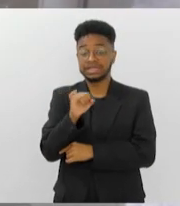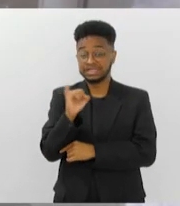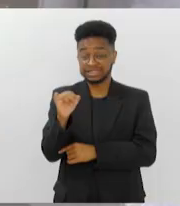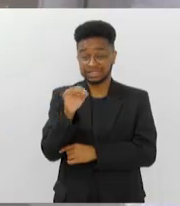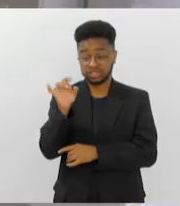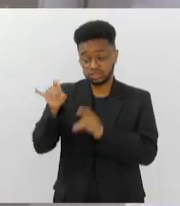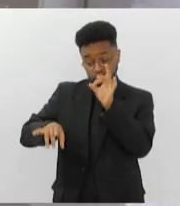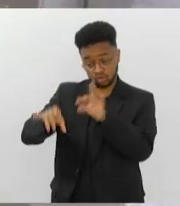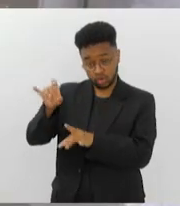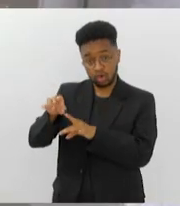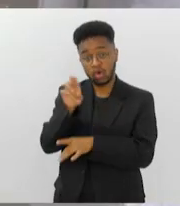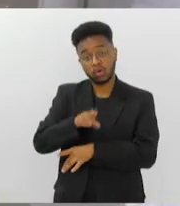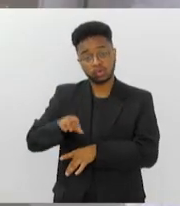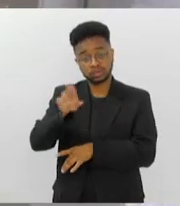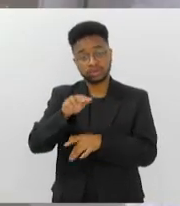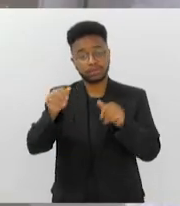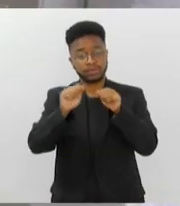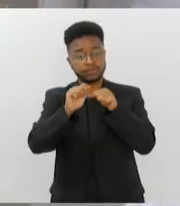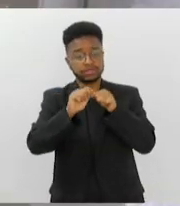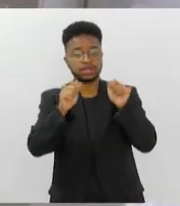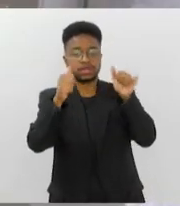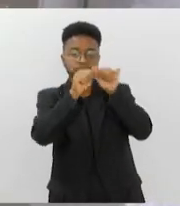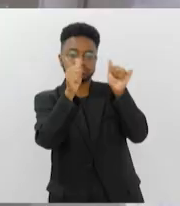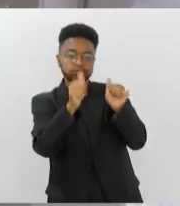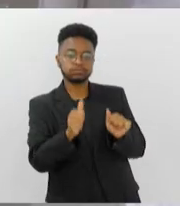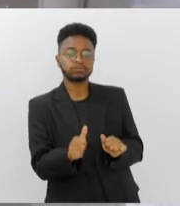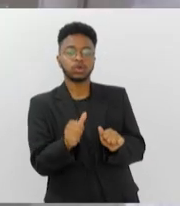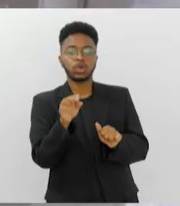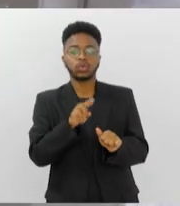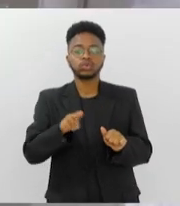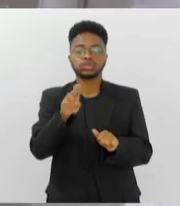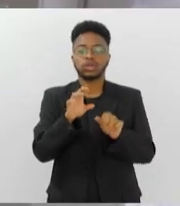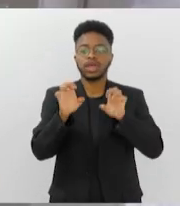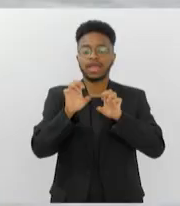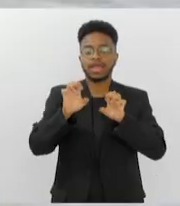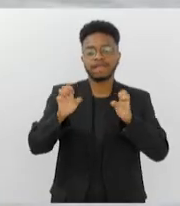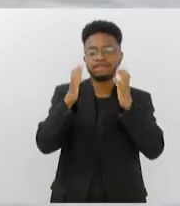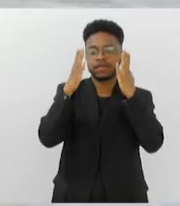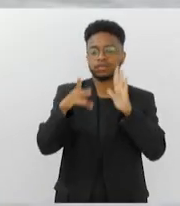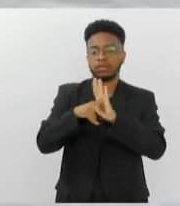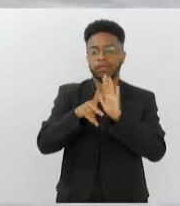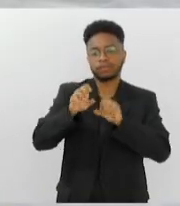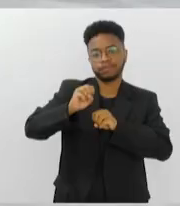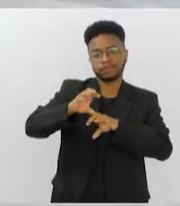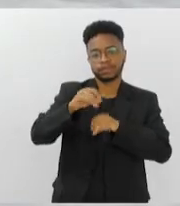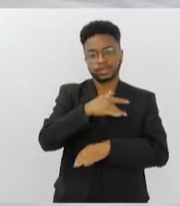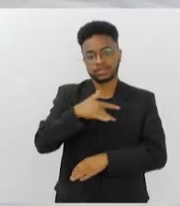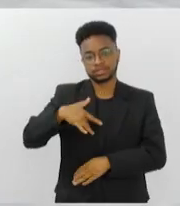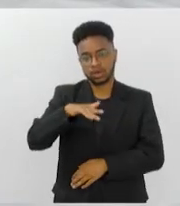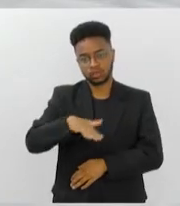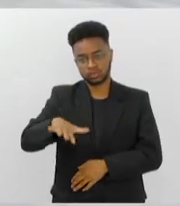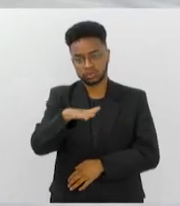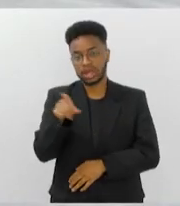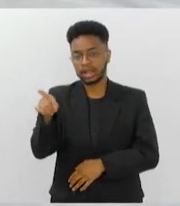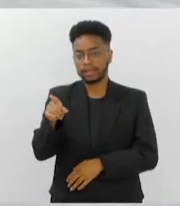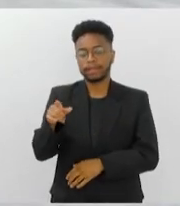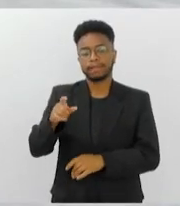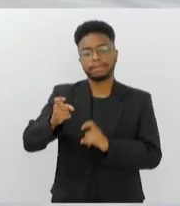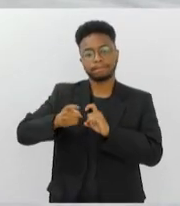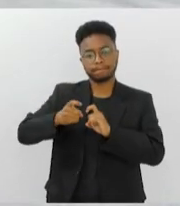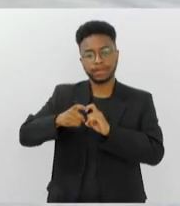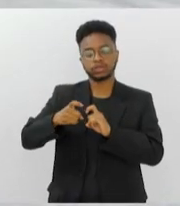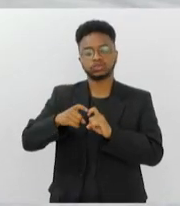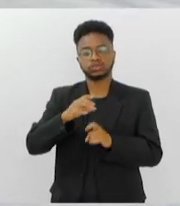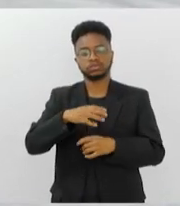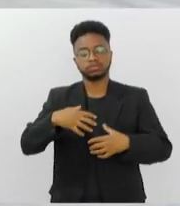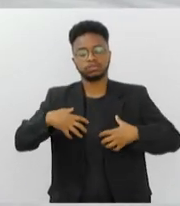utilizados na confecção de uma escultura a ser utilizada em eventos de educação e saúde. O pneumologista e coordenador do Programa de Tratamento